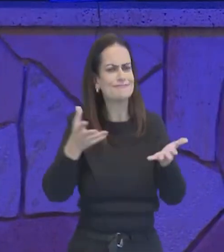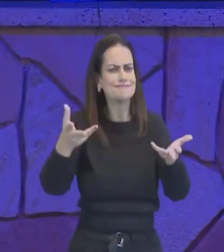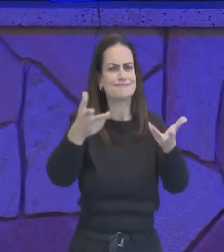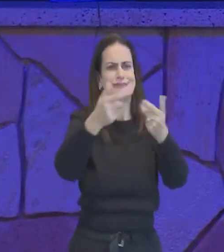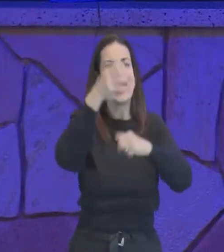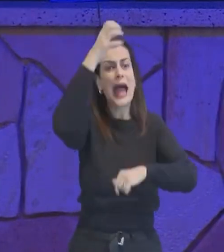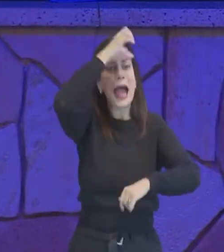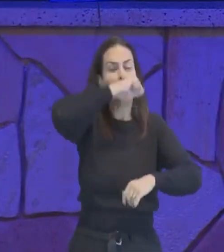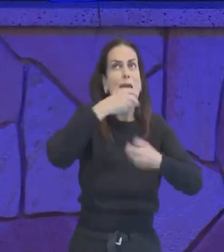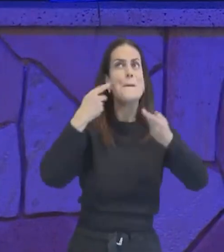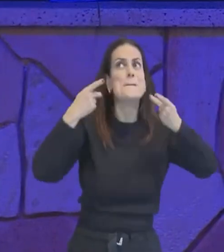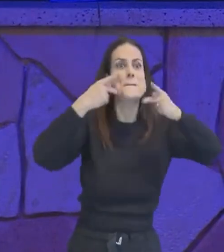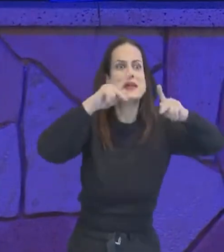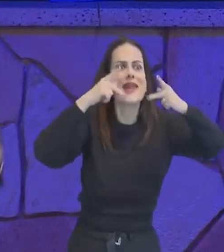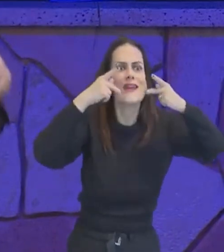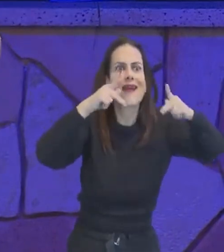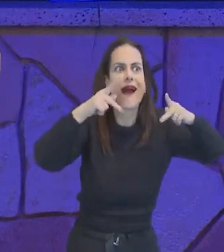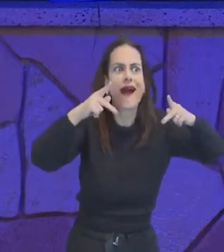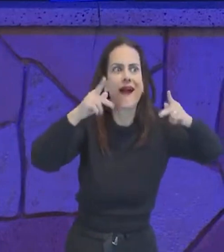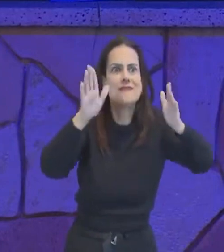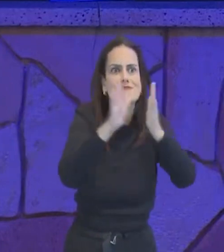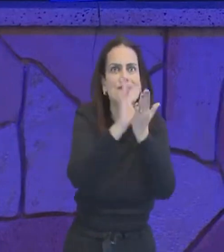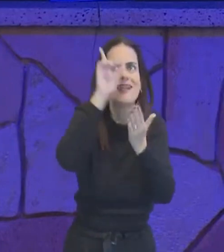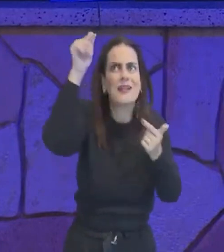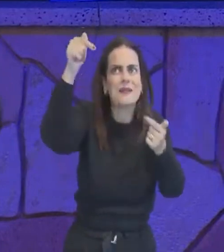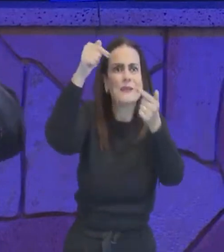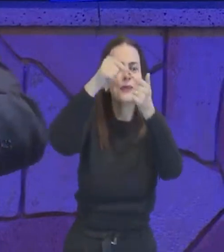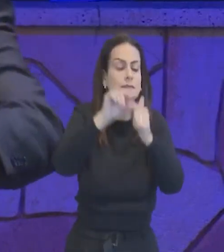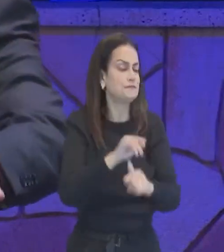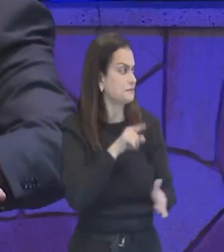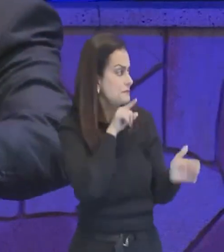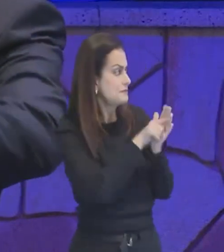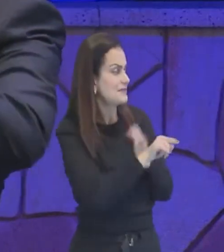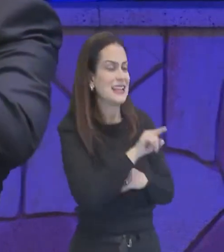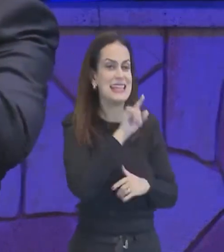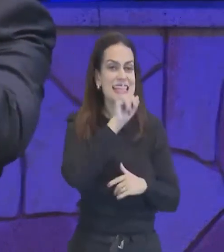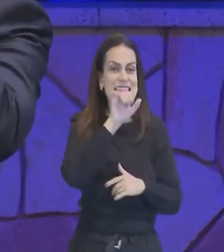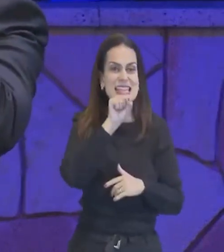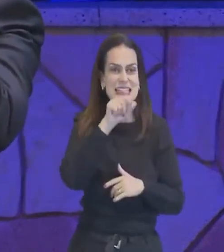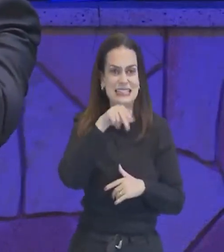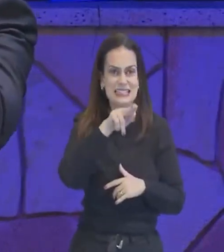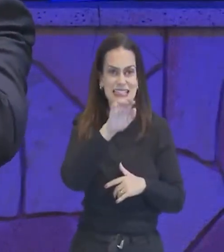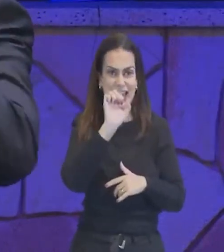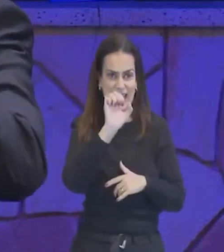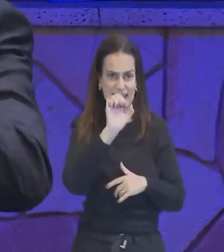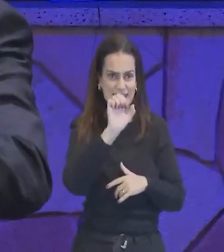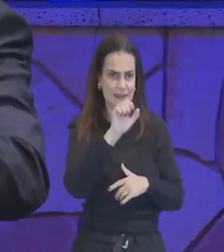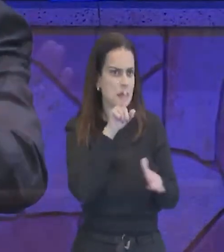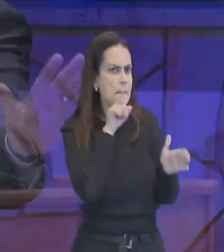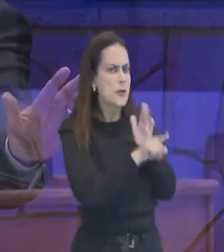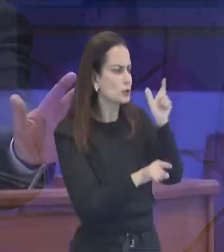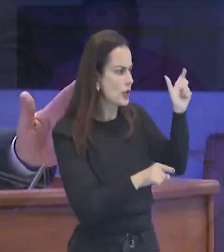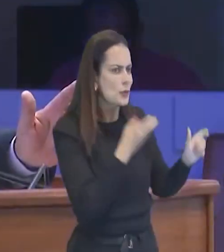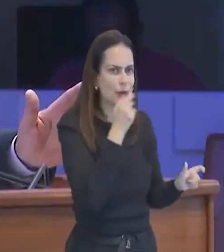aprender a pregar, a palavra de Deus, e eu perguntei ao Isaac, irmão, eu não coloquei o Isaac, em maus lençóis, não, tá,